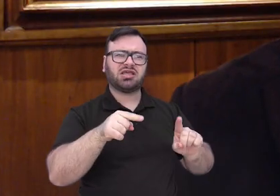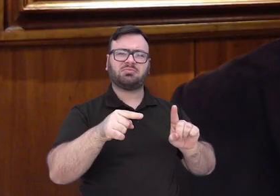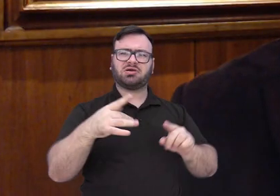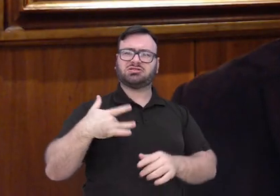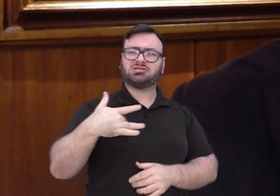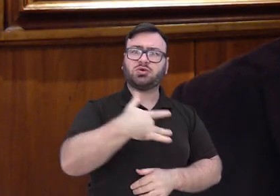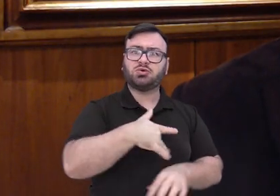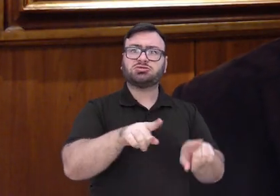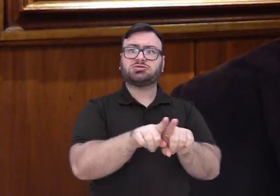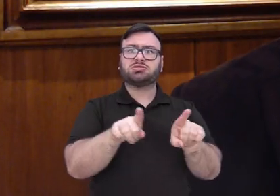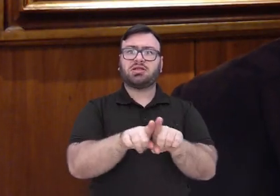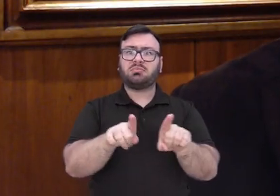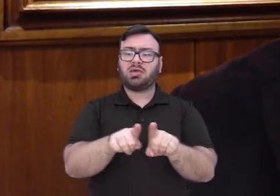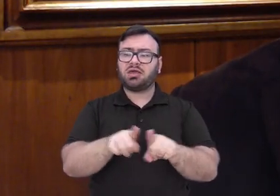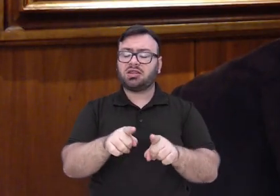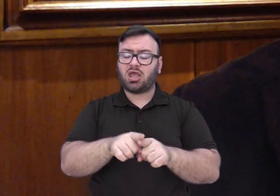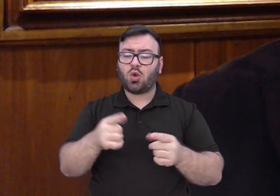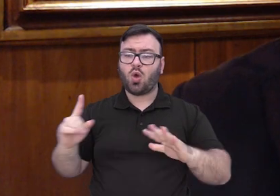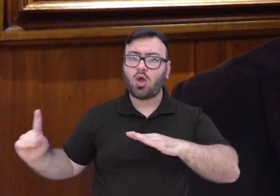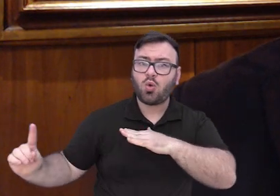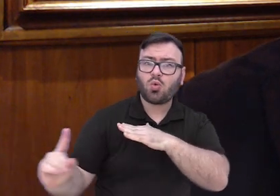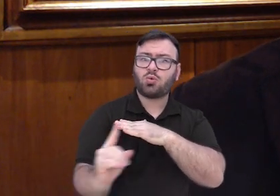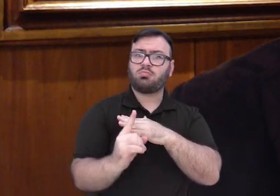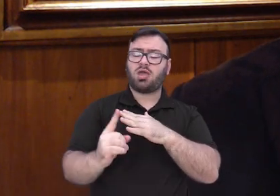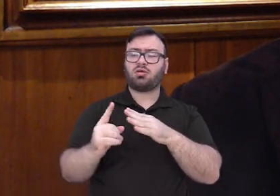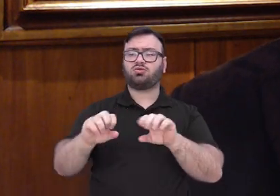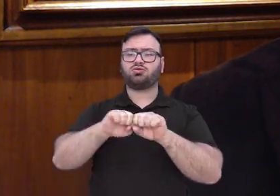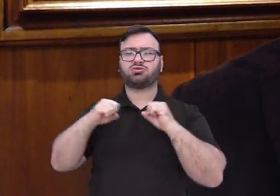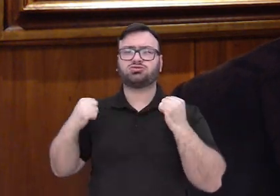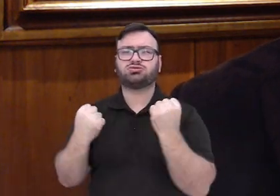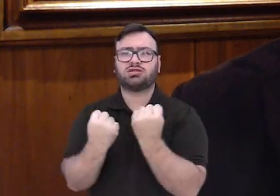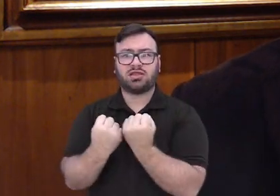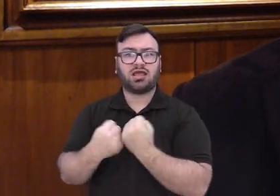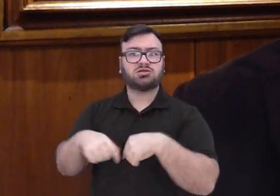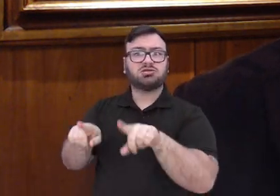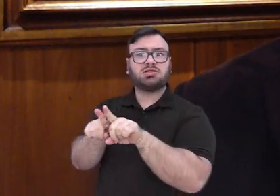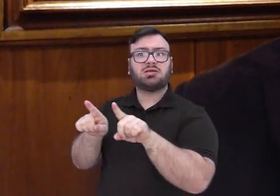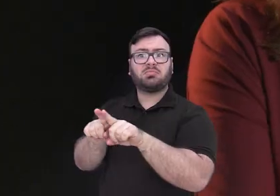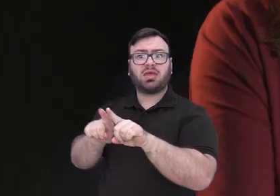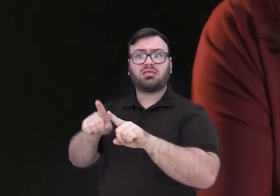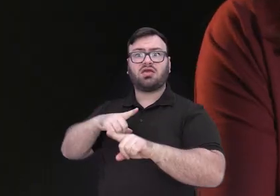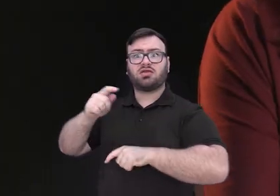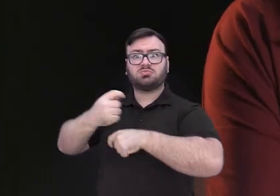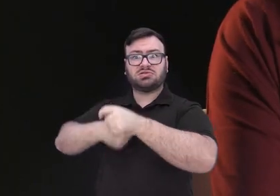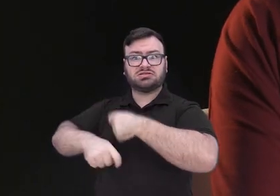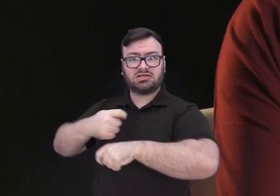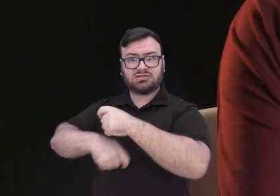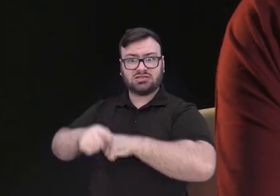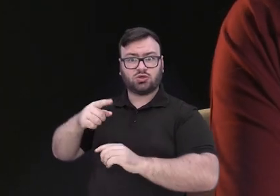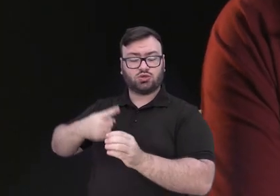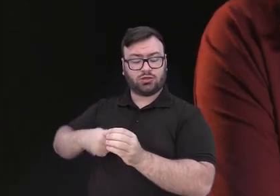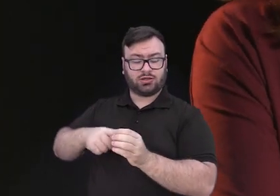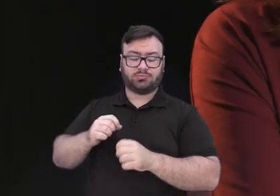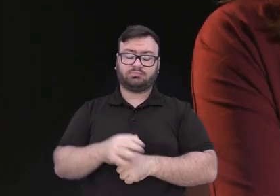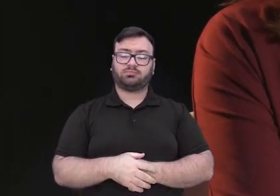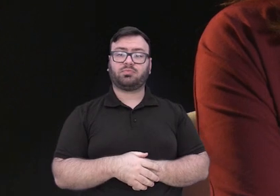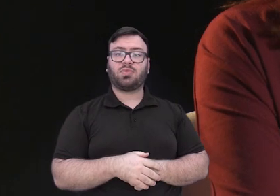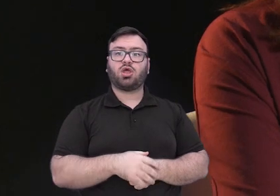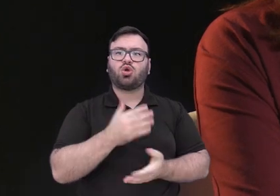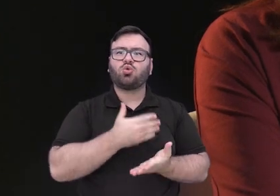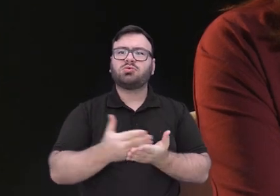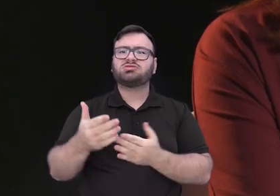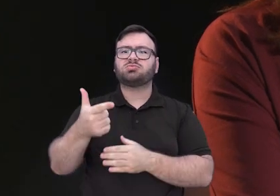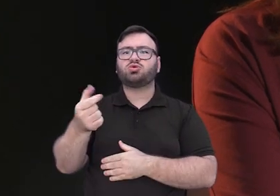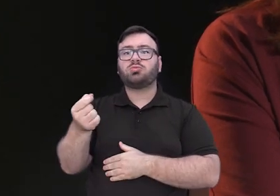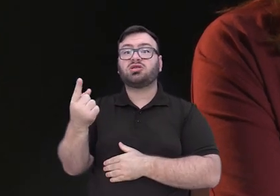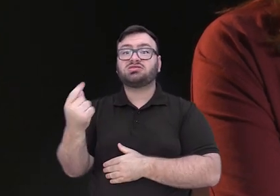de sua comunidade e pela visão transformadora da administração e do legislativo municipais. Quando nós chegamos em Toledo, lá em 2016,